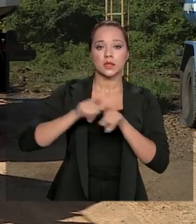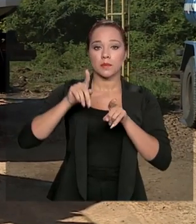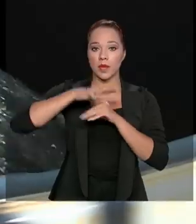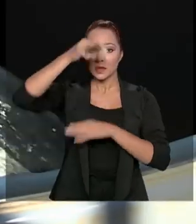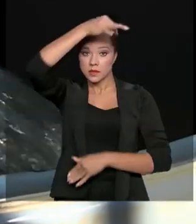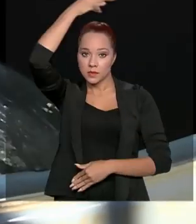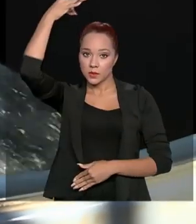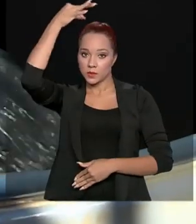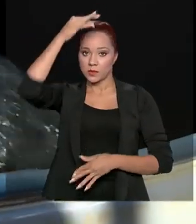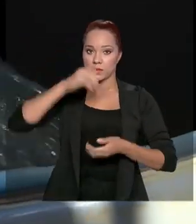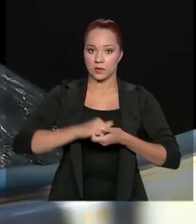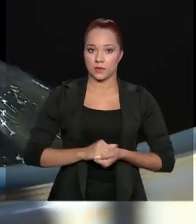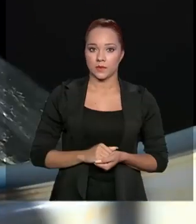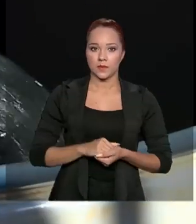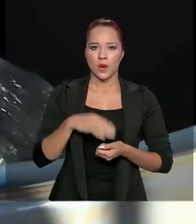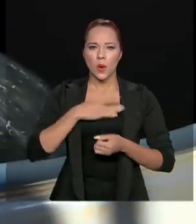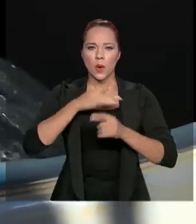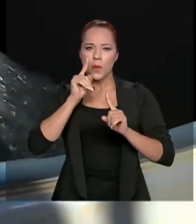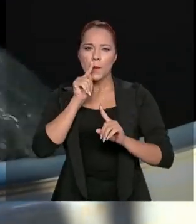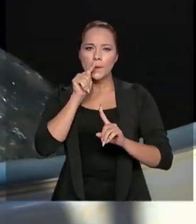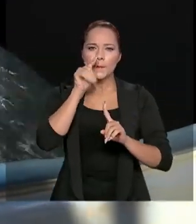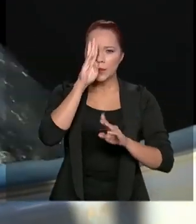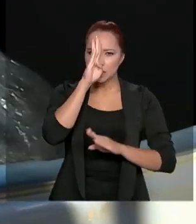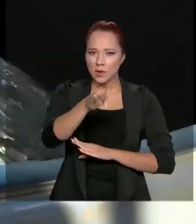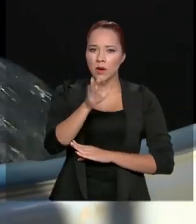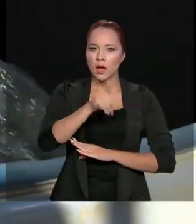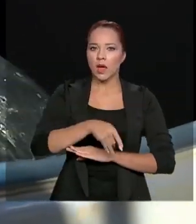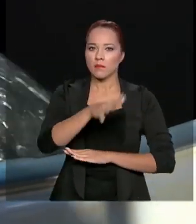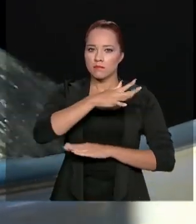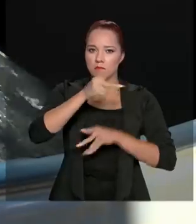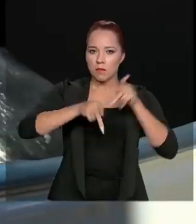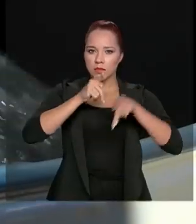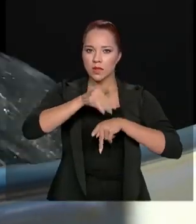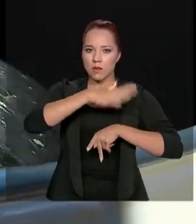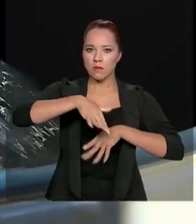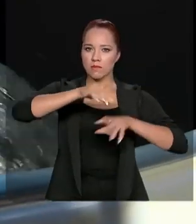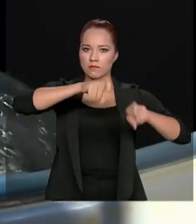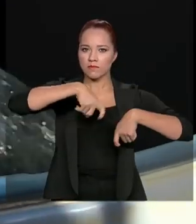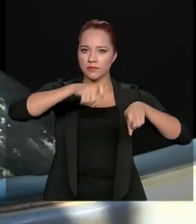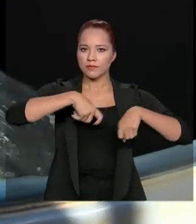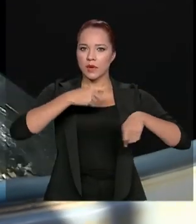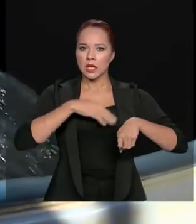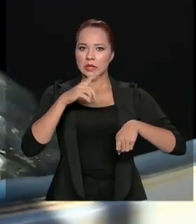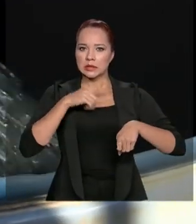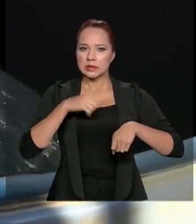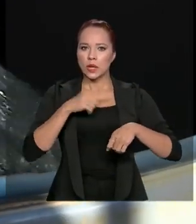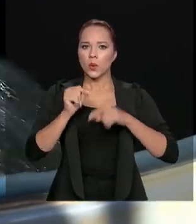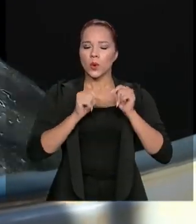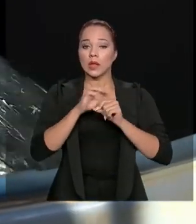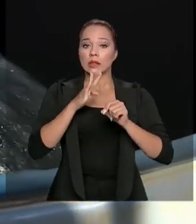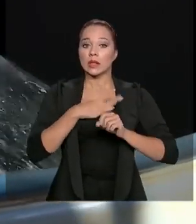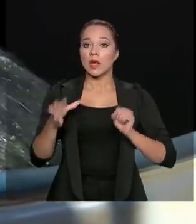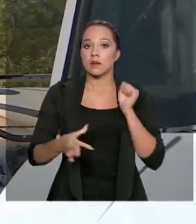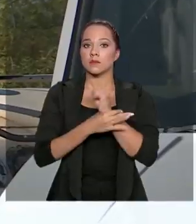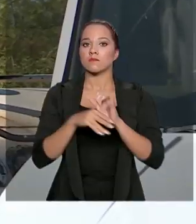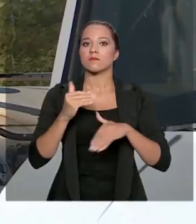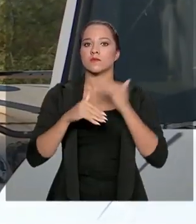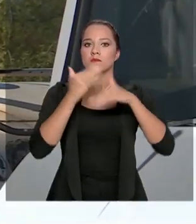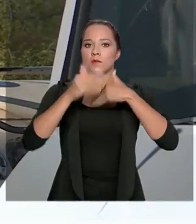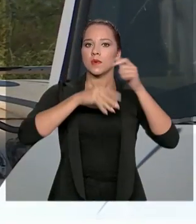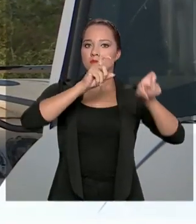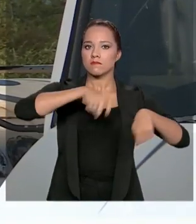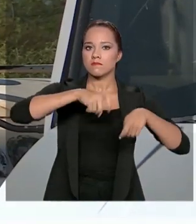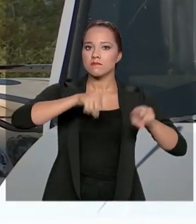Santo. O alvo prioritário é a população rural, com o objetivo de conter o êxodo rural e garantir o desenvolvimento da